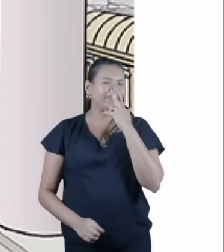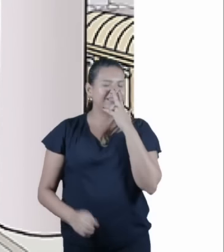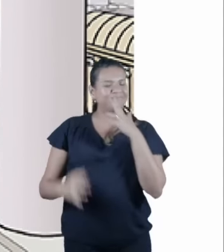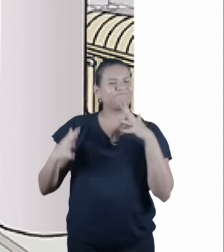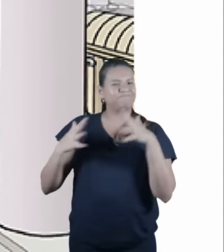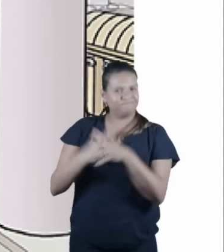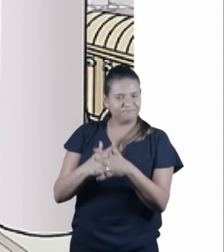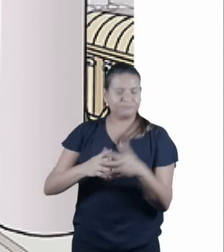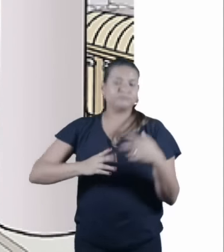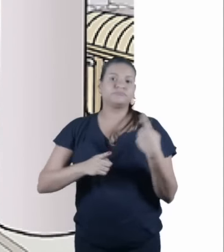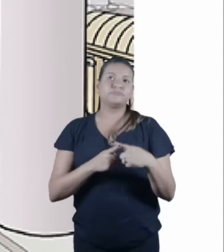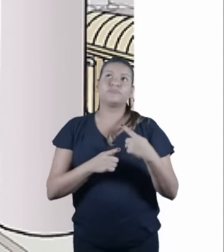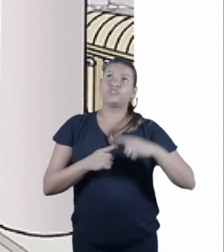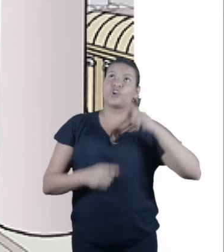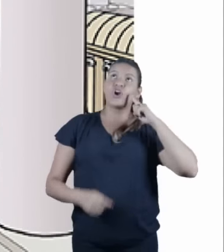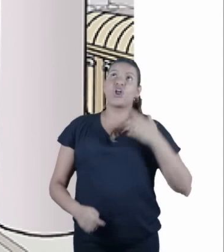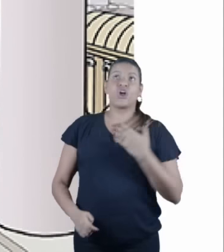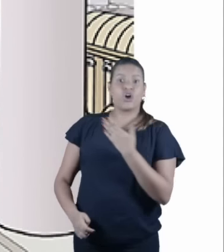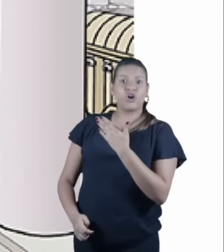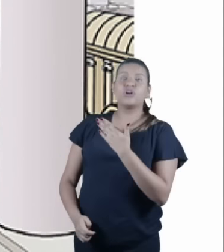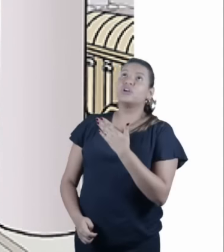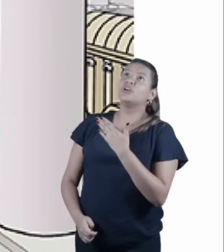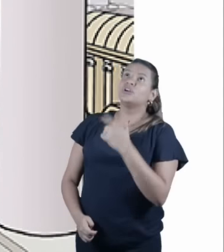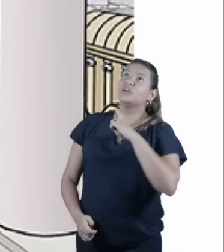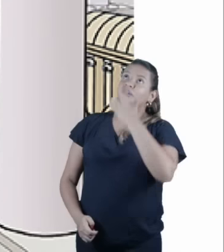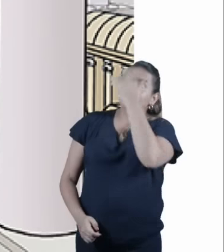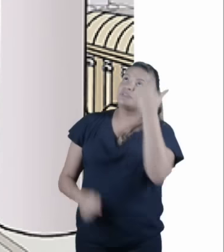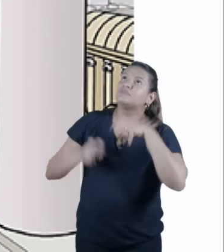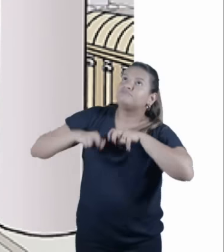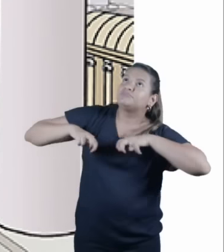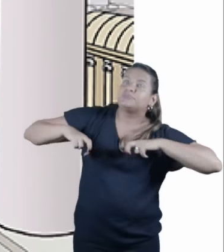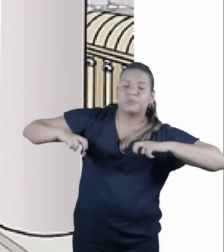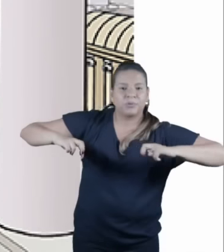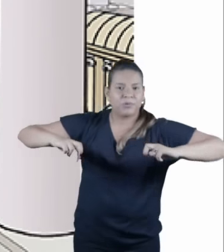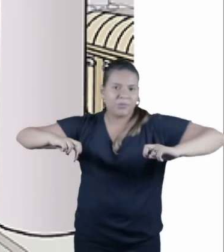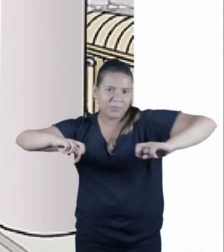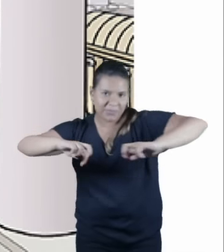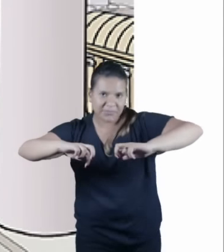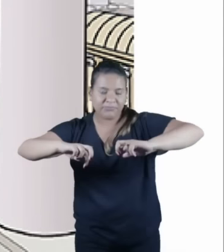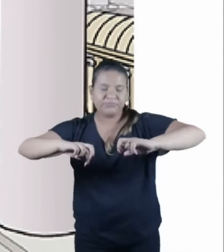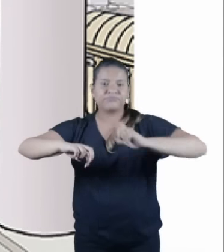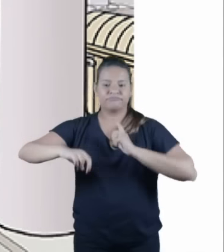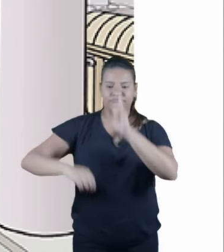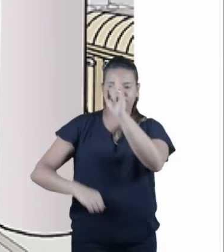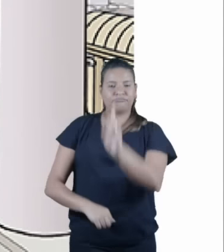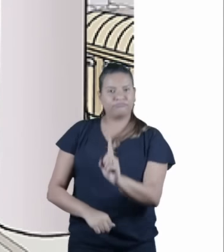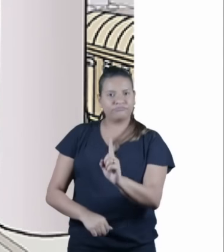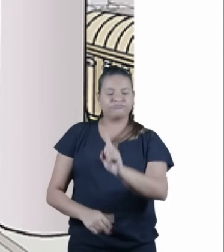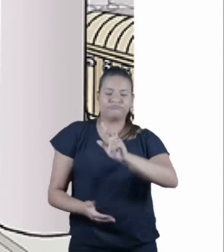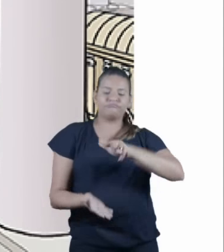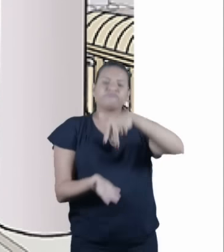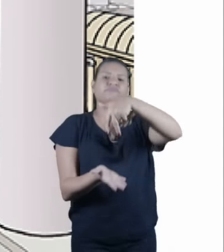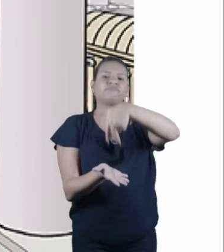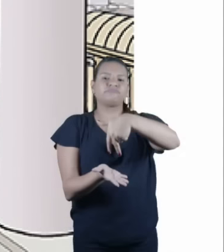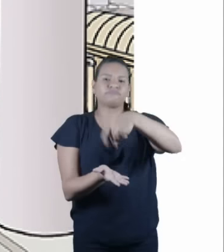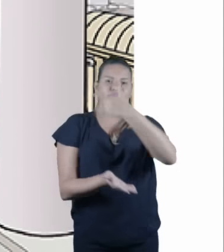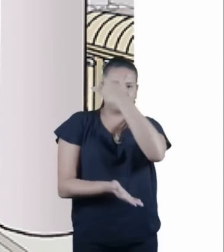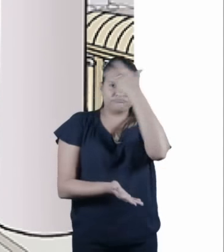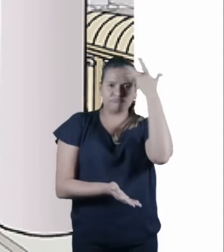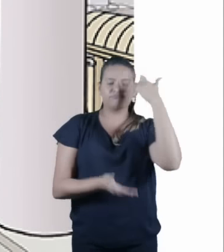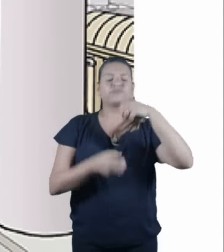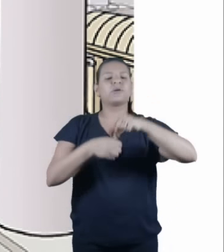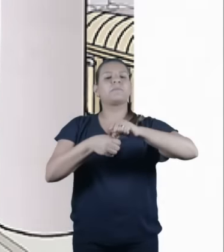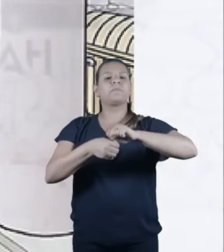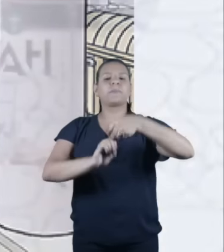pessoas se sentavam em volta e no meio ficava a pessoa que abria os rolos abria as escrituras e pregava e